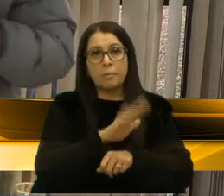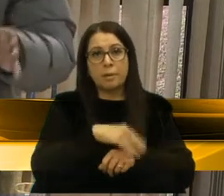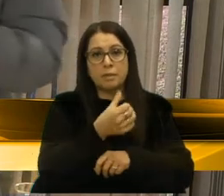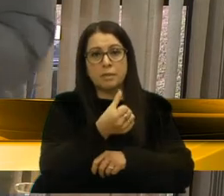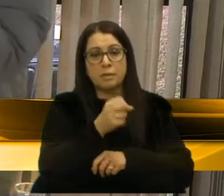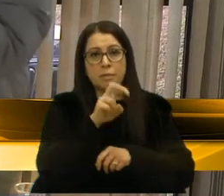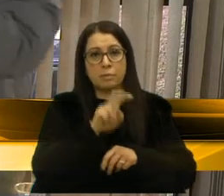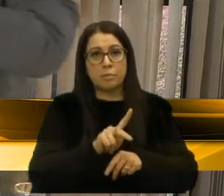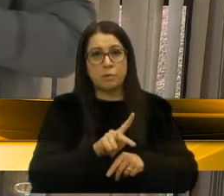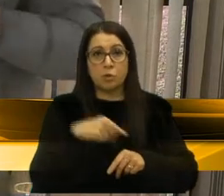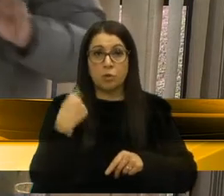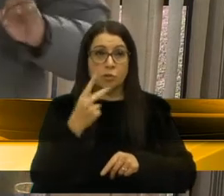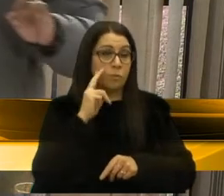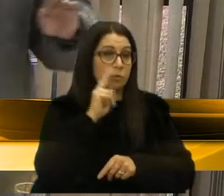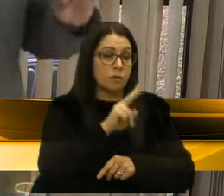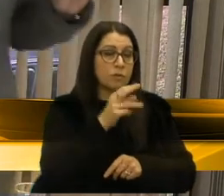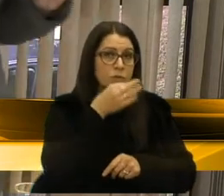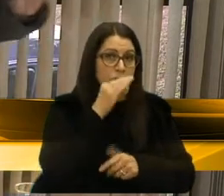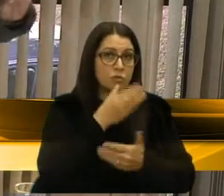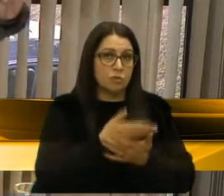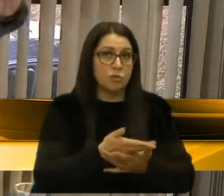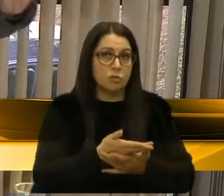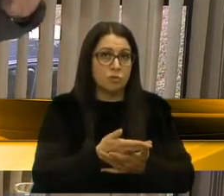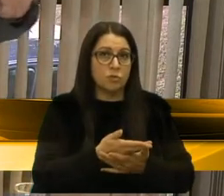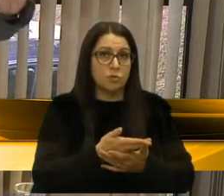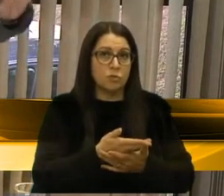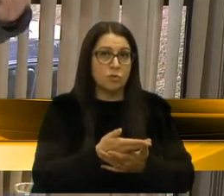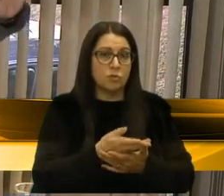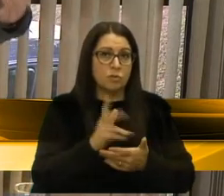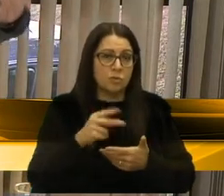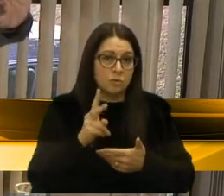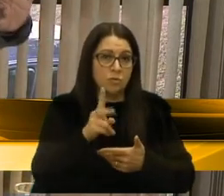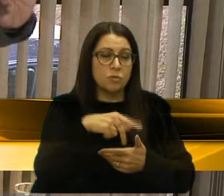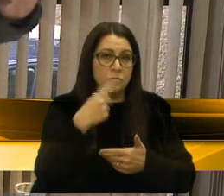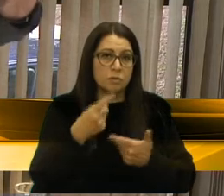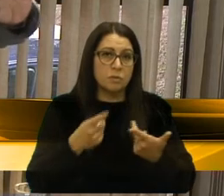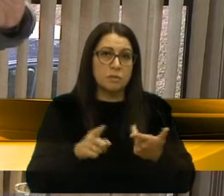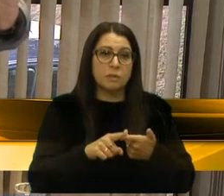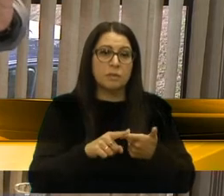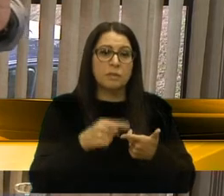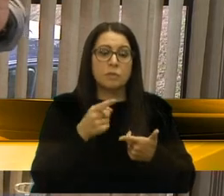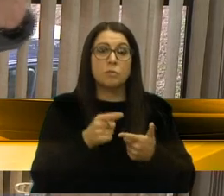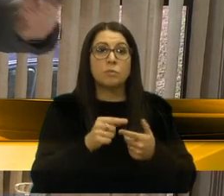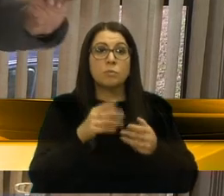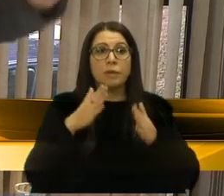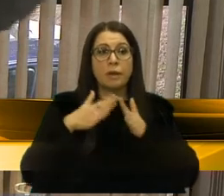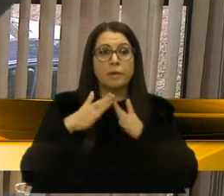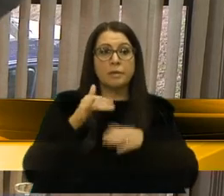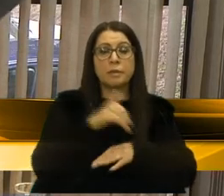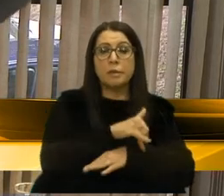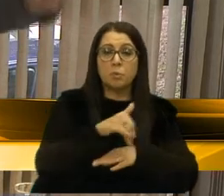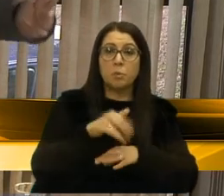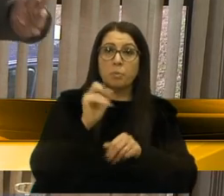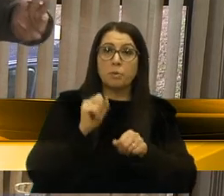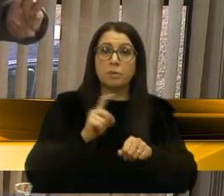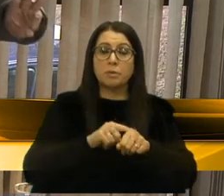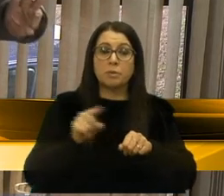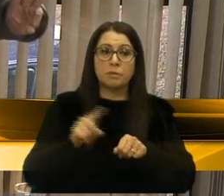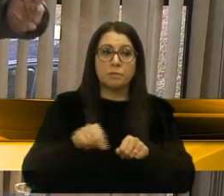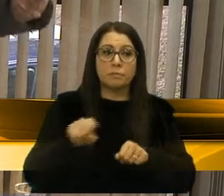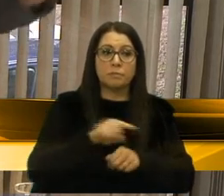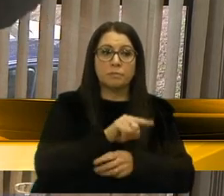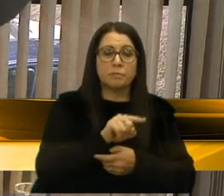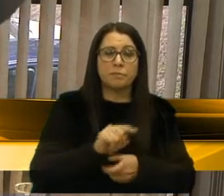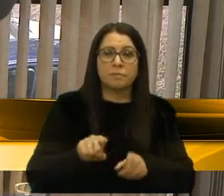pessoas, que nós temos visto aí em Caxias do Sul, quem anda, infelizmente, que estão morando na rua, e que poderão, nesse período de frio,